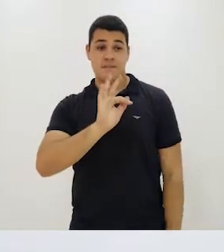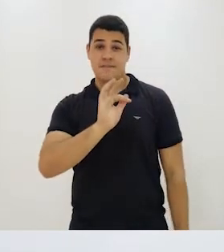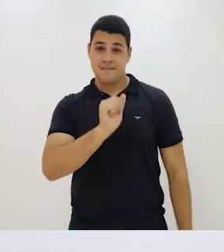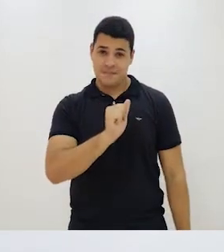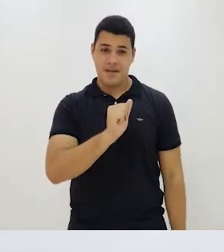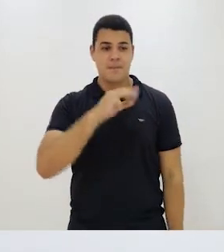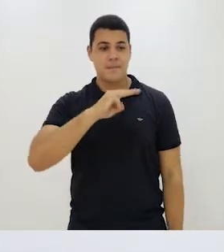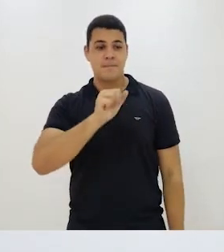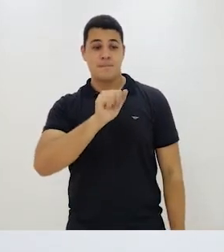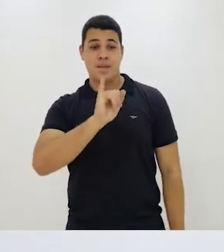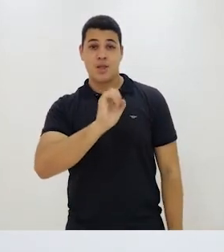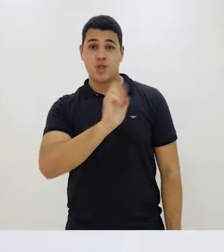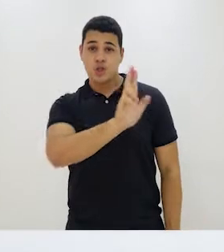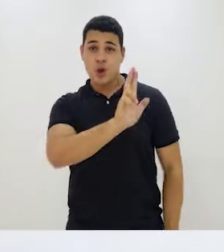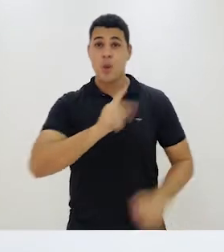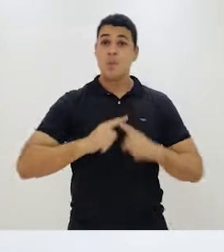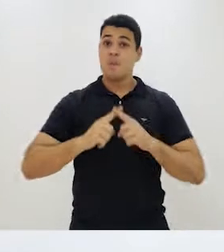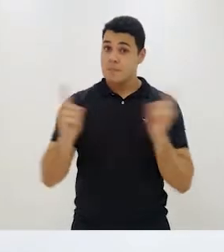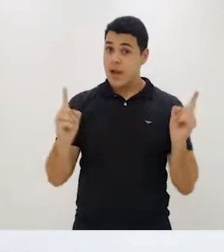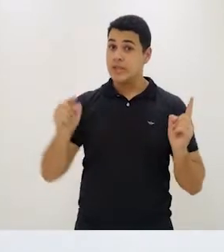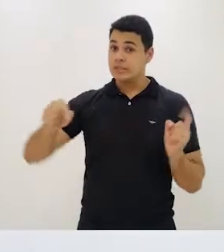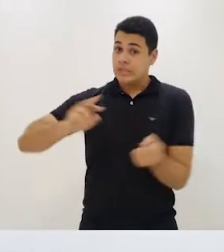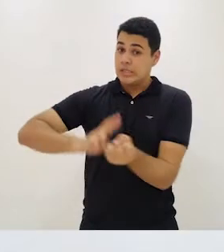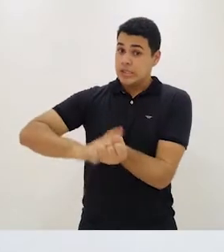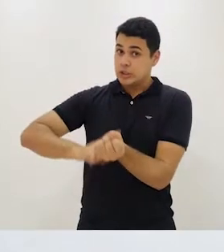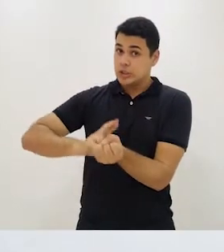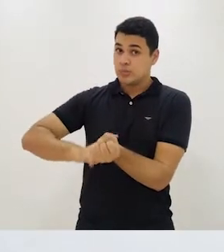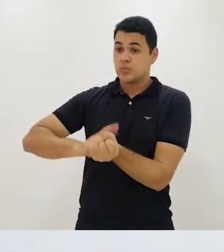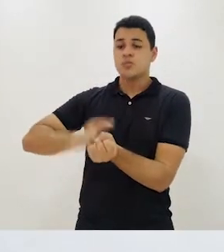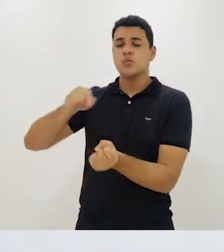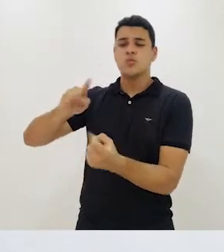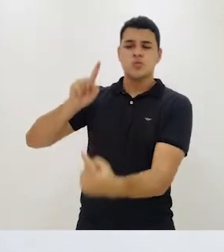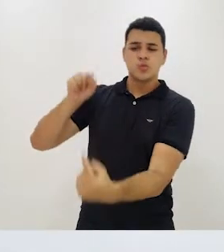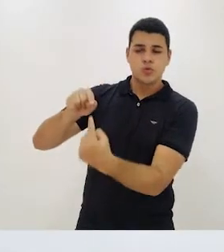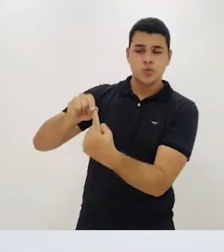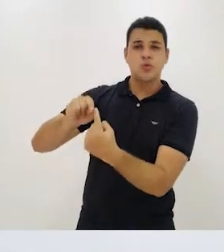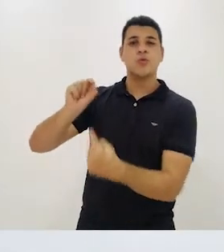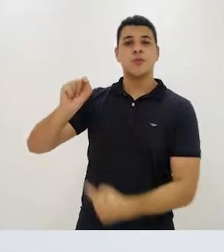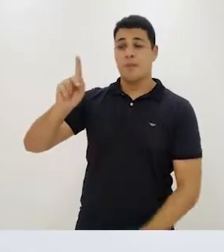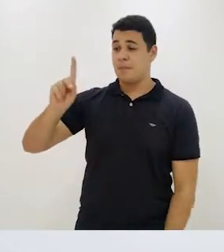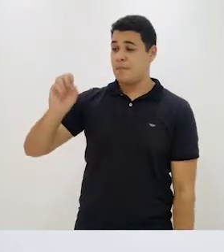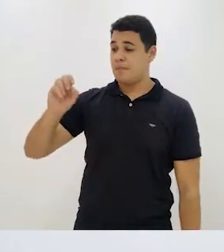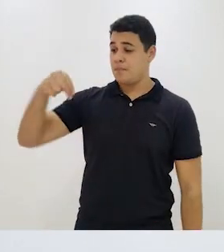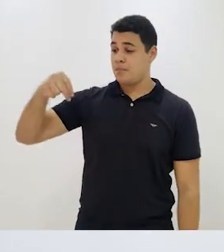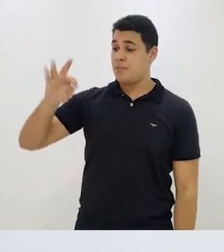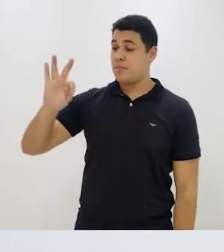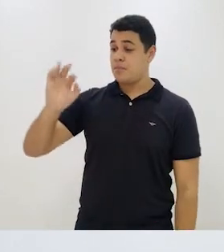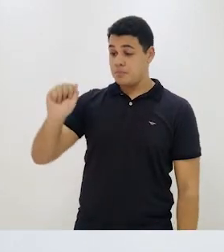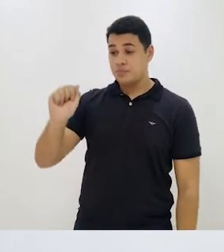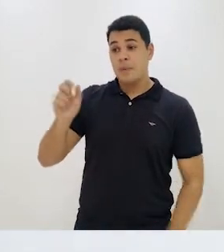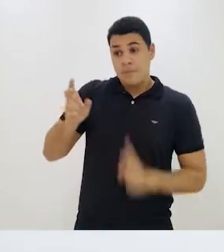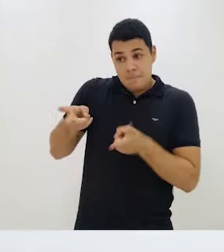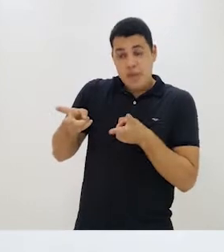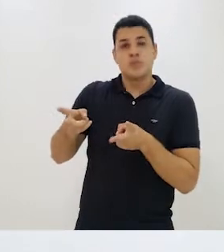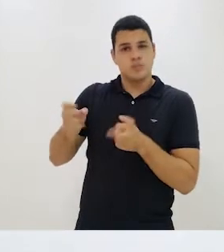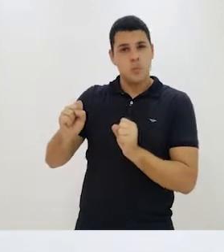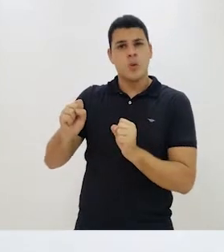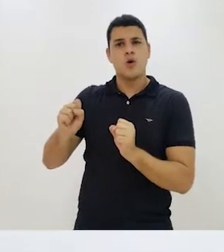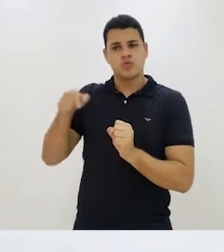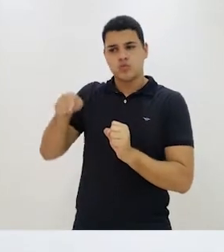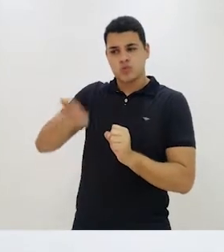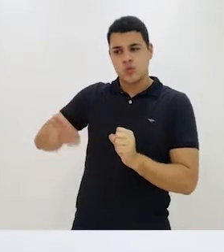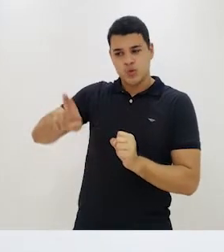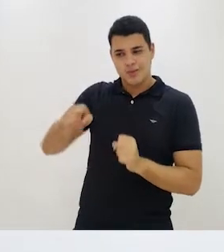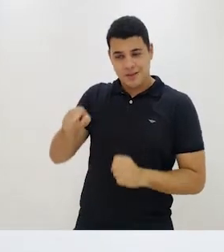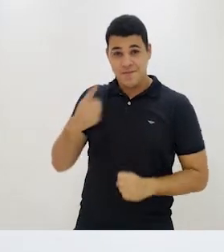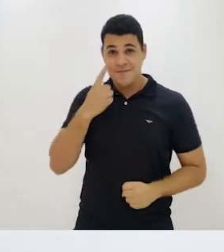acorde de Fá maior, só que a melodia está na ponta, então eu consigo fazer a melodia na ponta